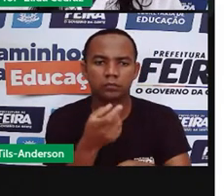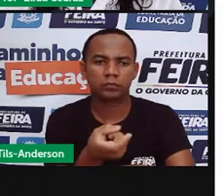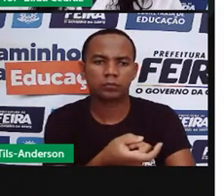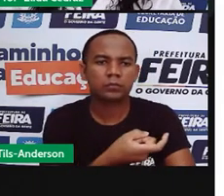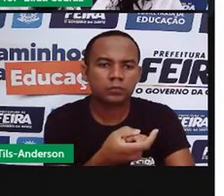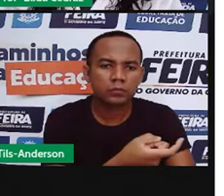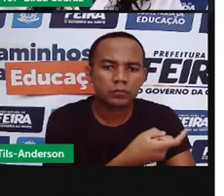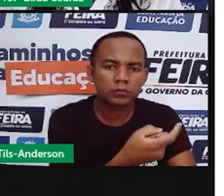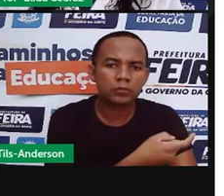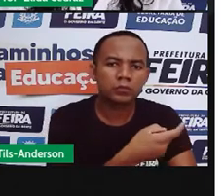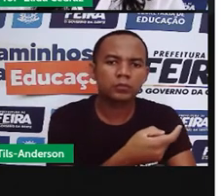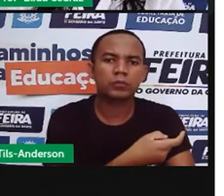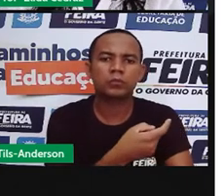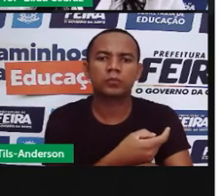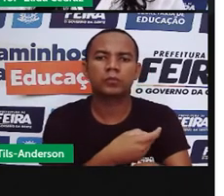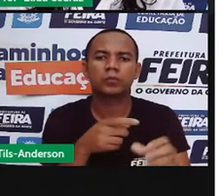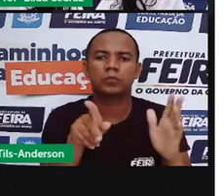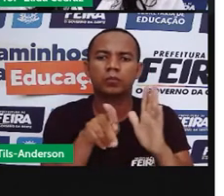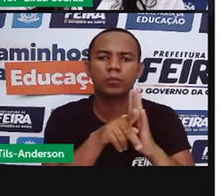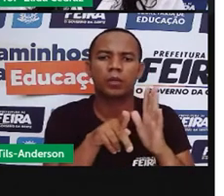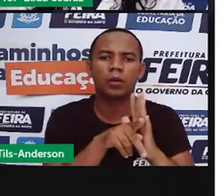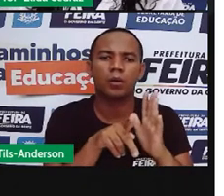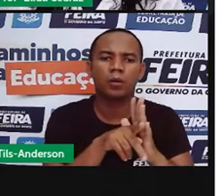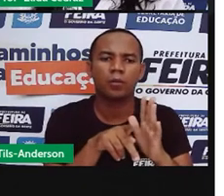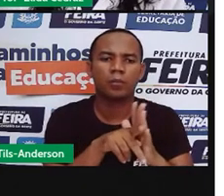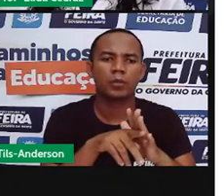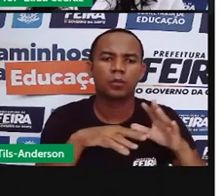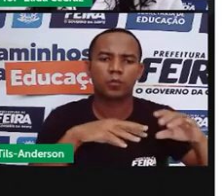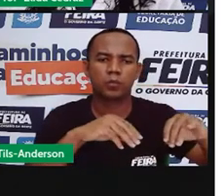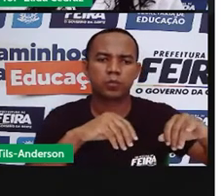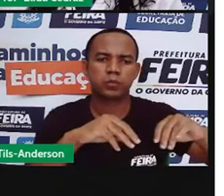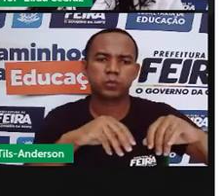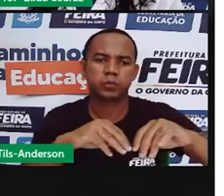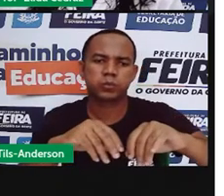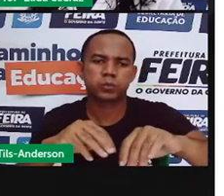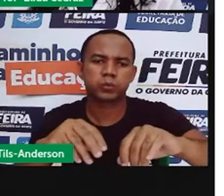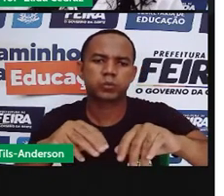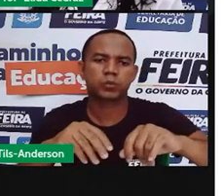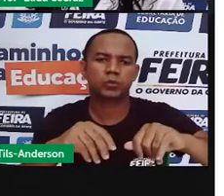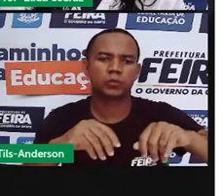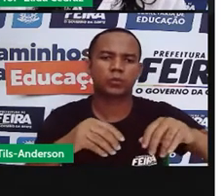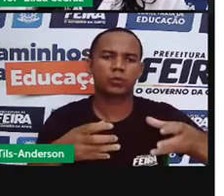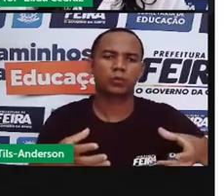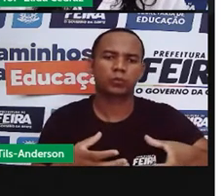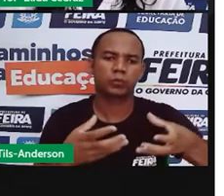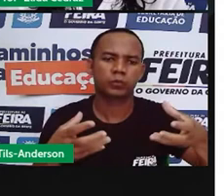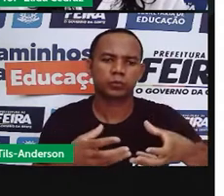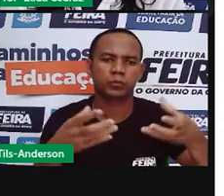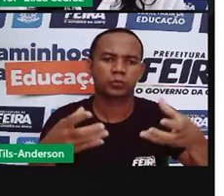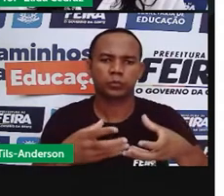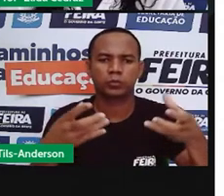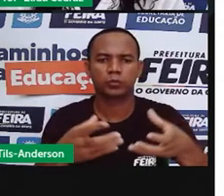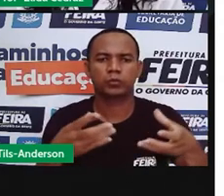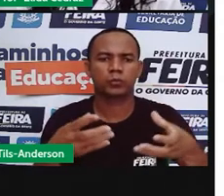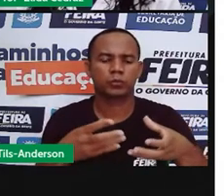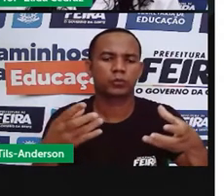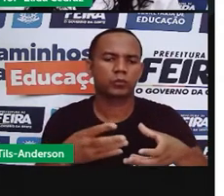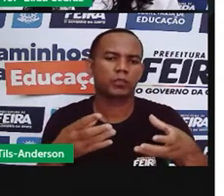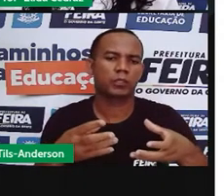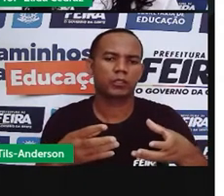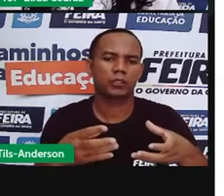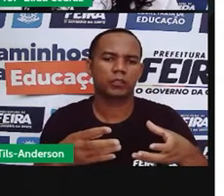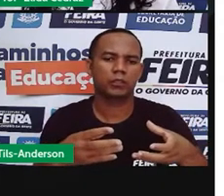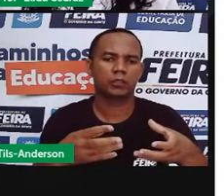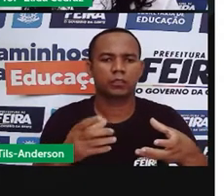rotação de culturas, adubos verdes, utilização de resíduos, como o esterco animal, e